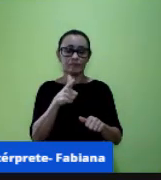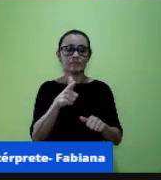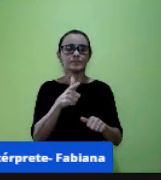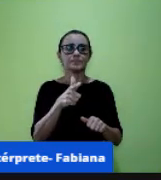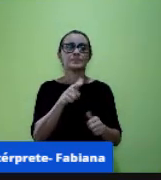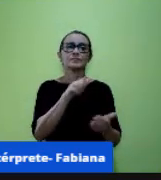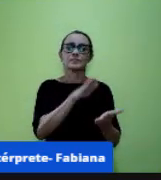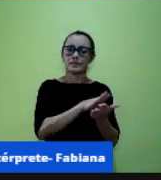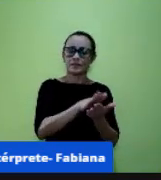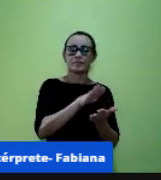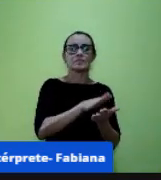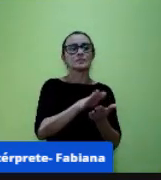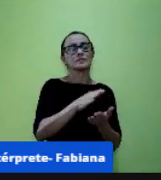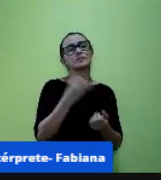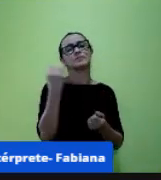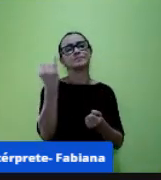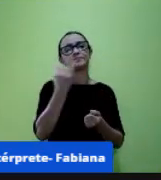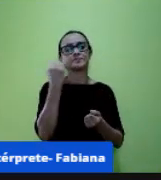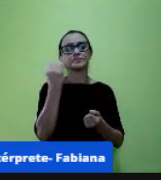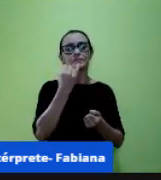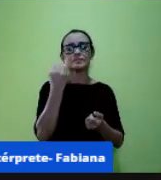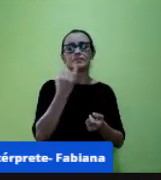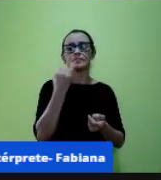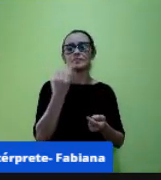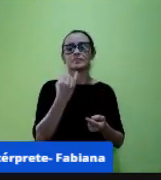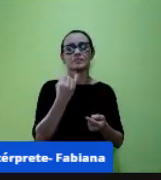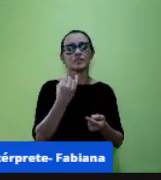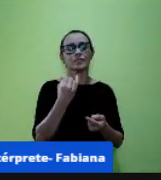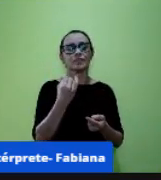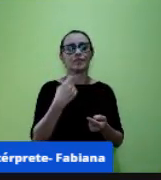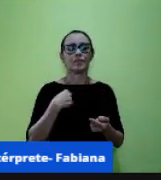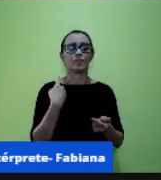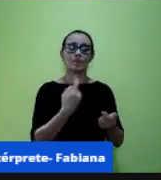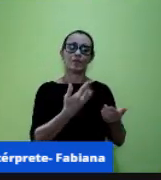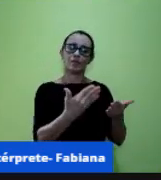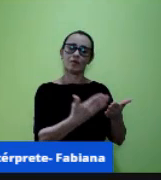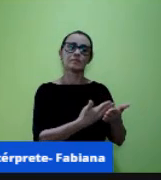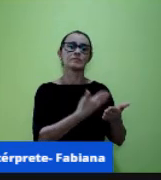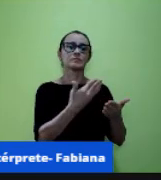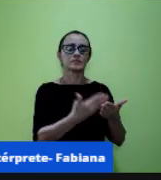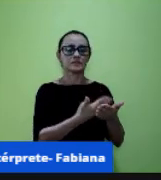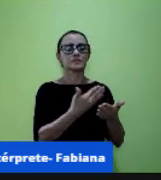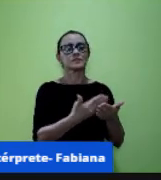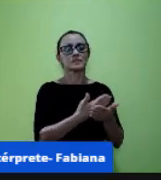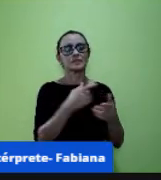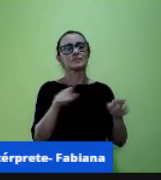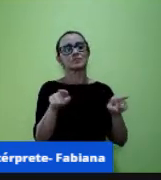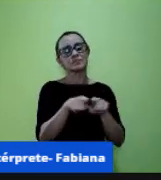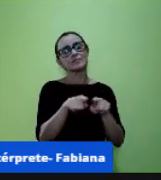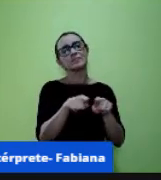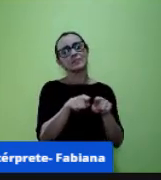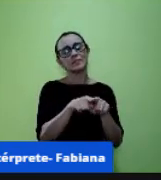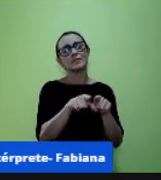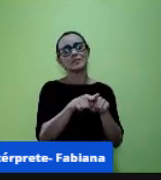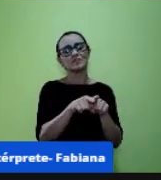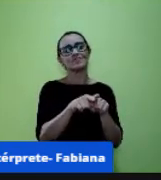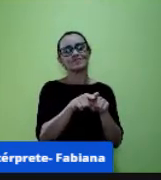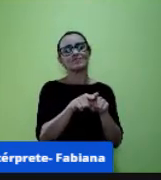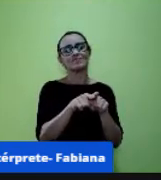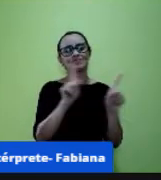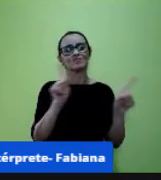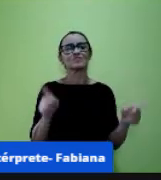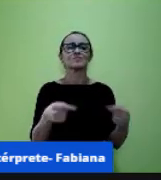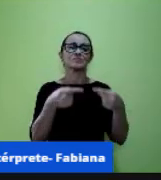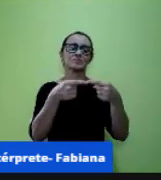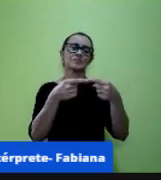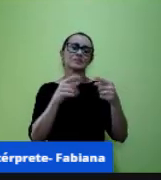é nossos cadernos são também uma tecnologia então eles precisam